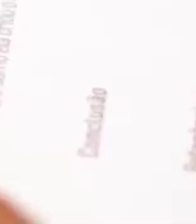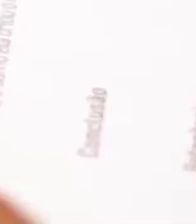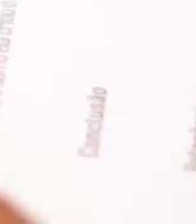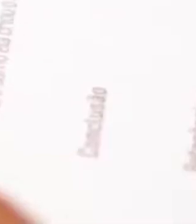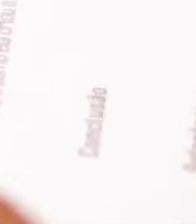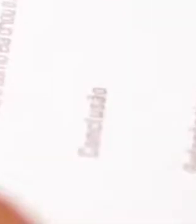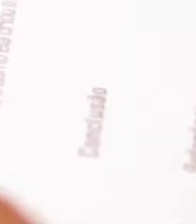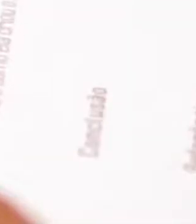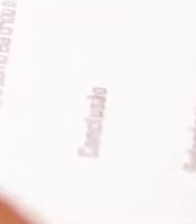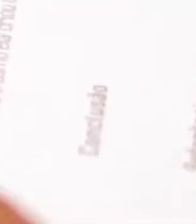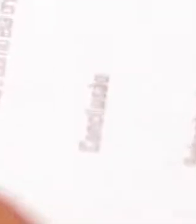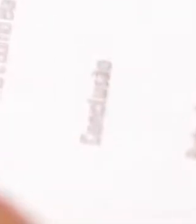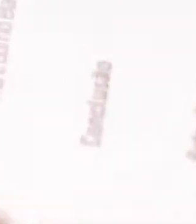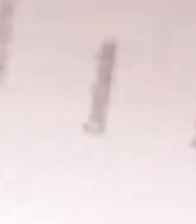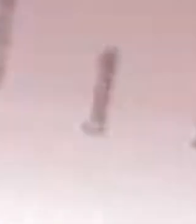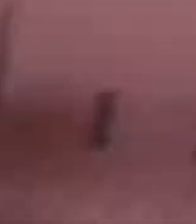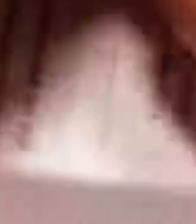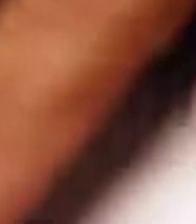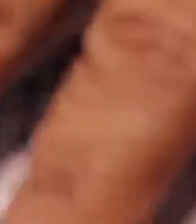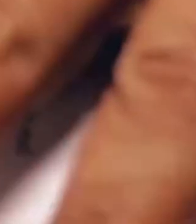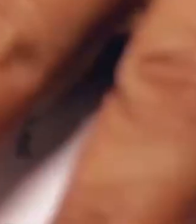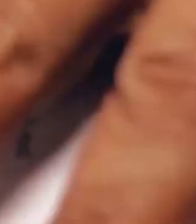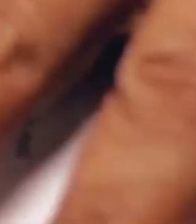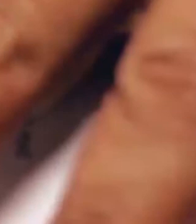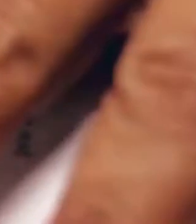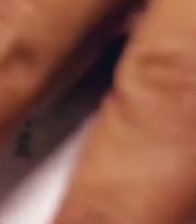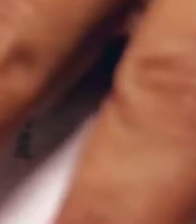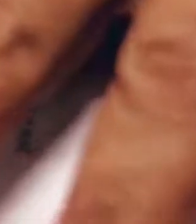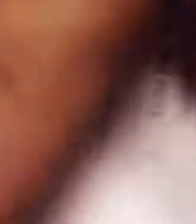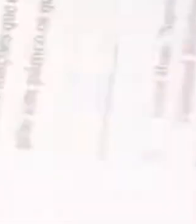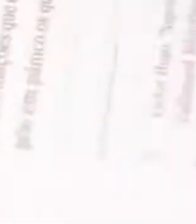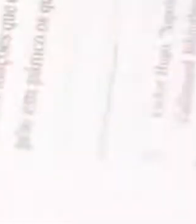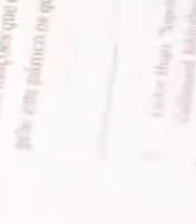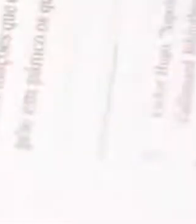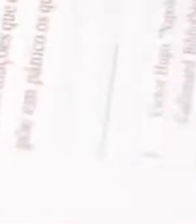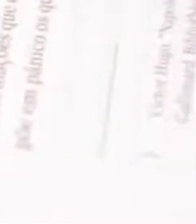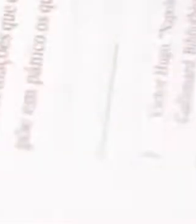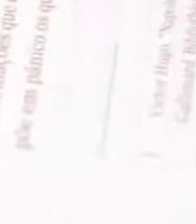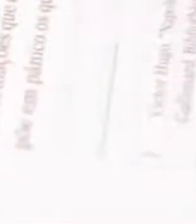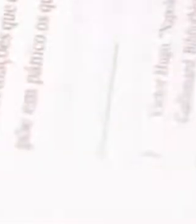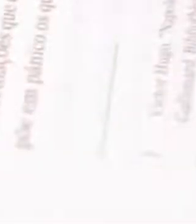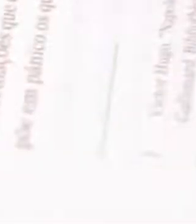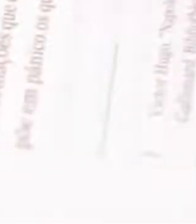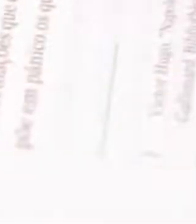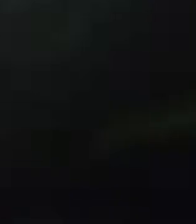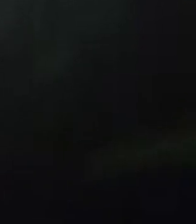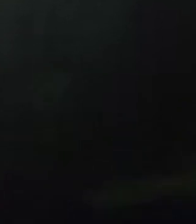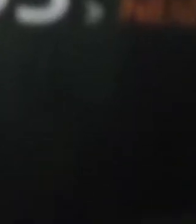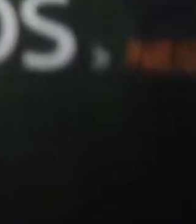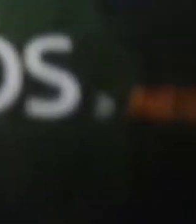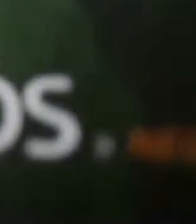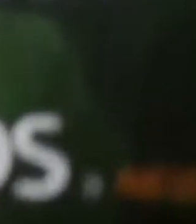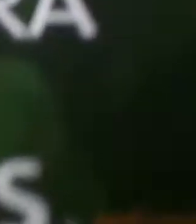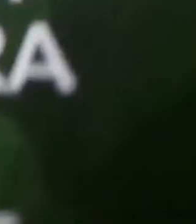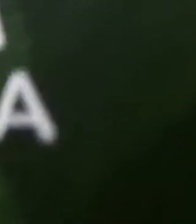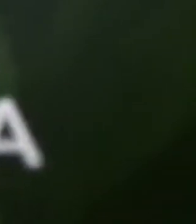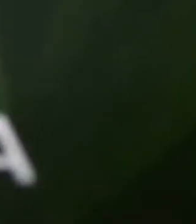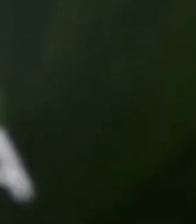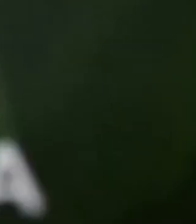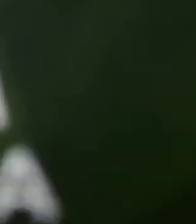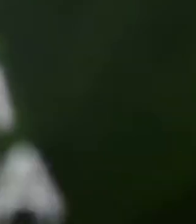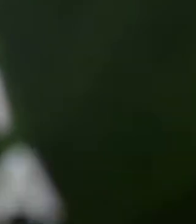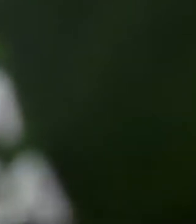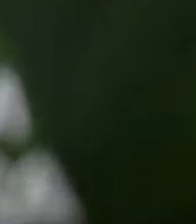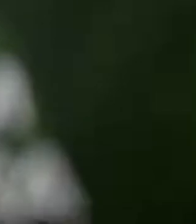O meu interesse pela escrita começou com o interesse pela leitura e, sobretudo,